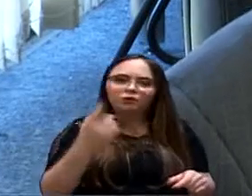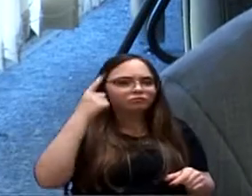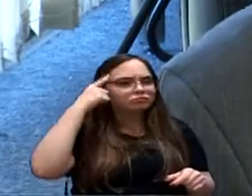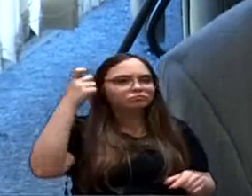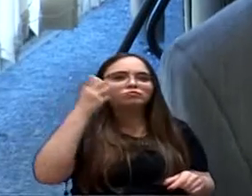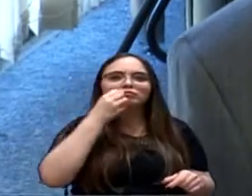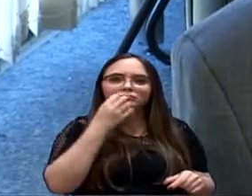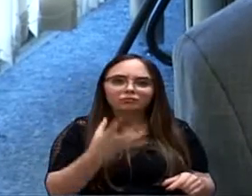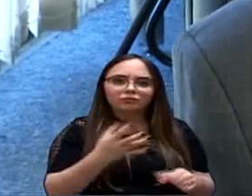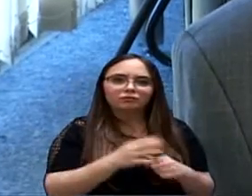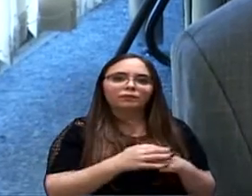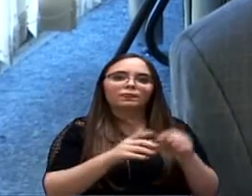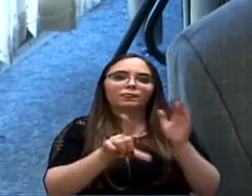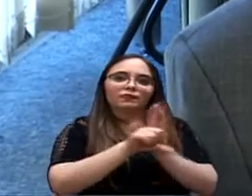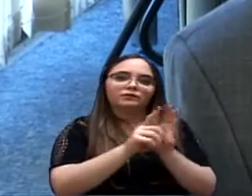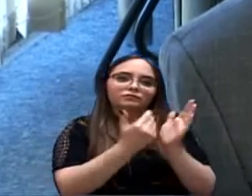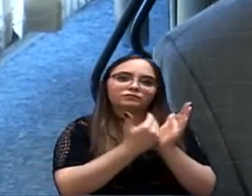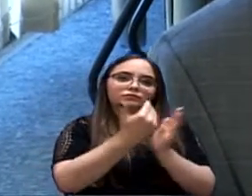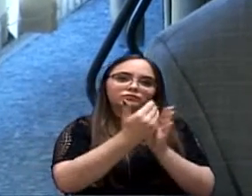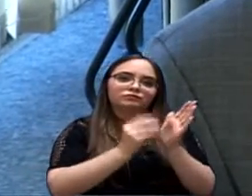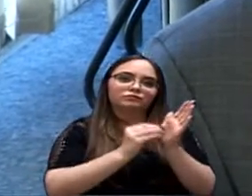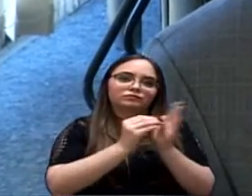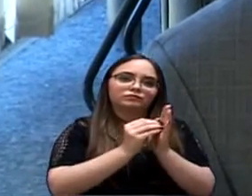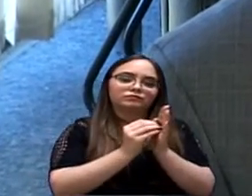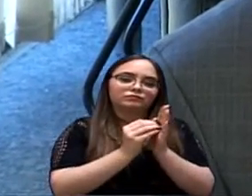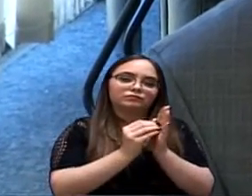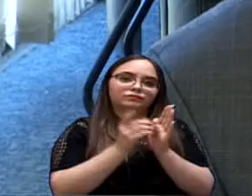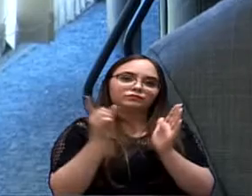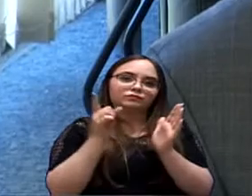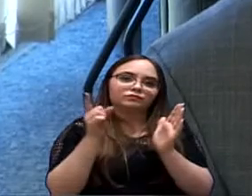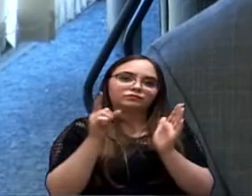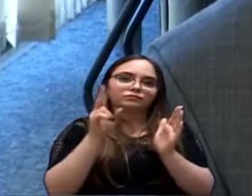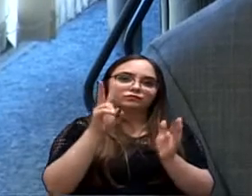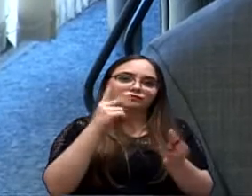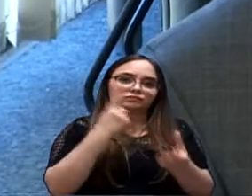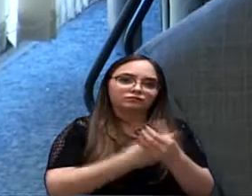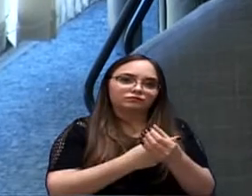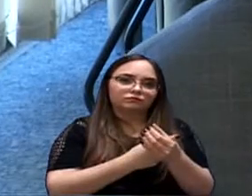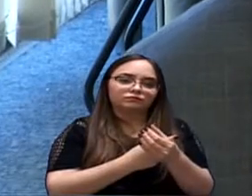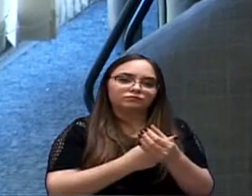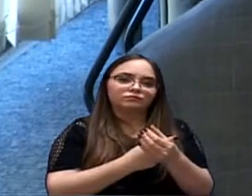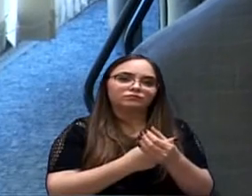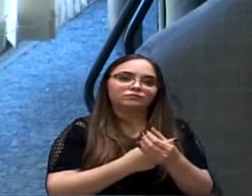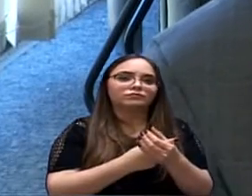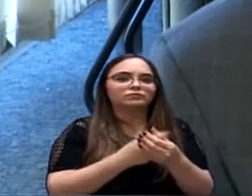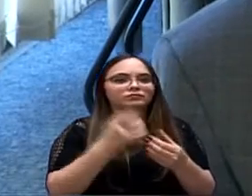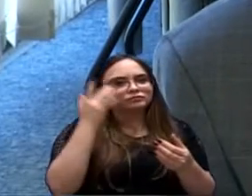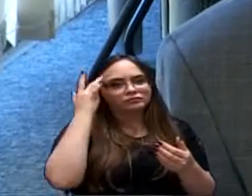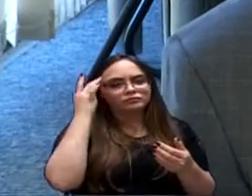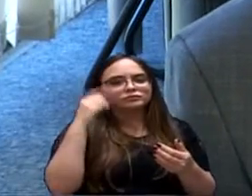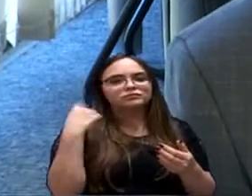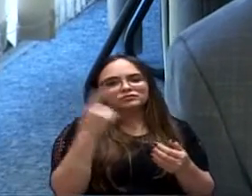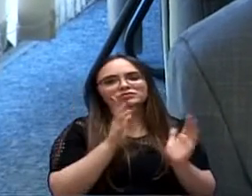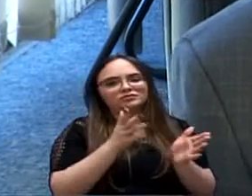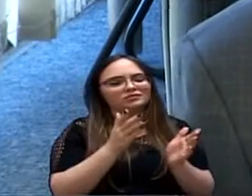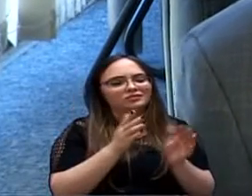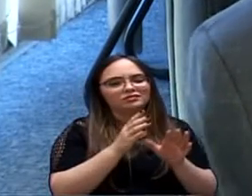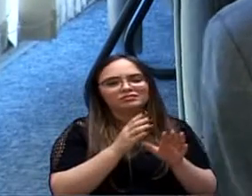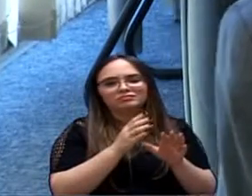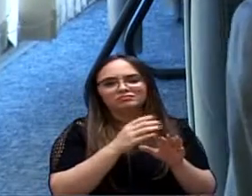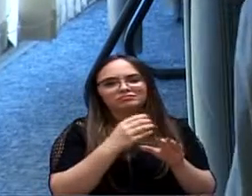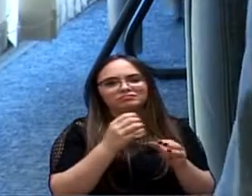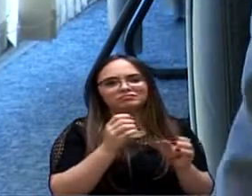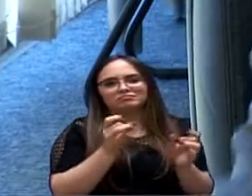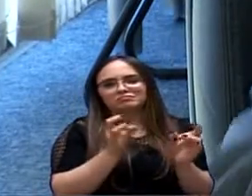Achei um pouquinho a emenda do vereador, da emenda do Vitão de vacinômetro. Eu acho que nós já passamos essa fase agora